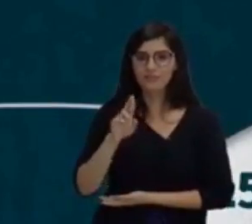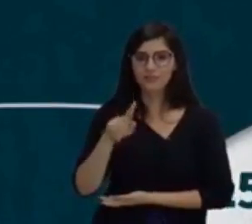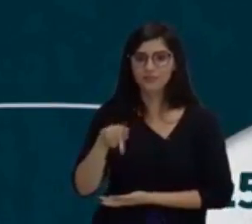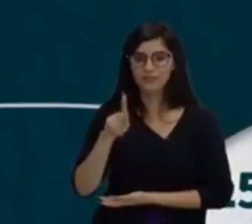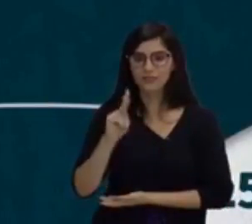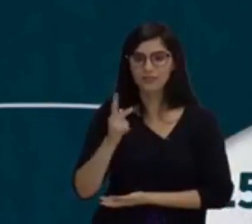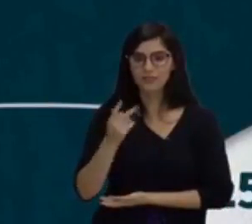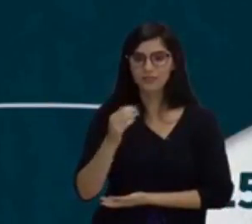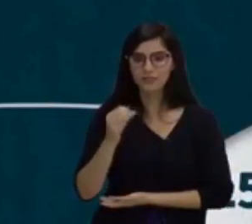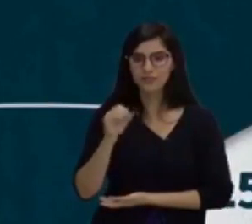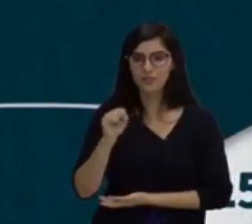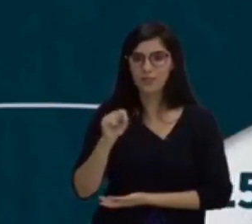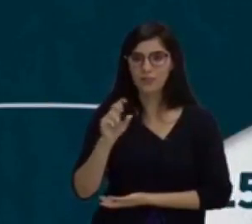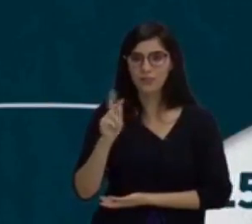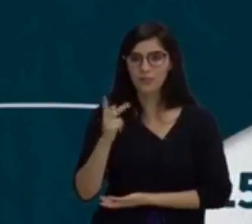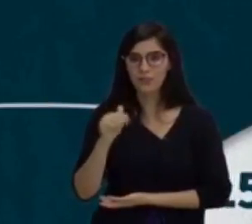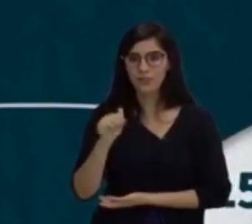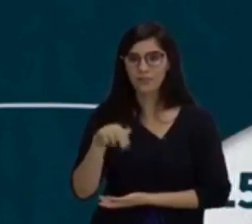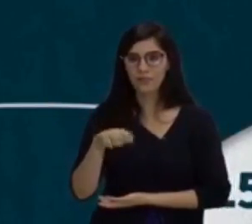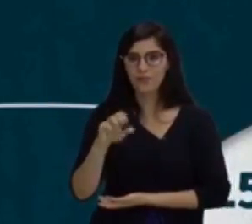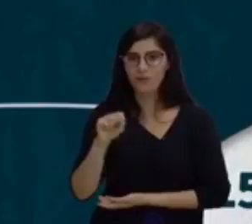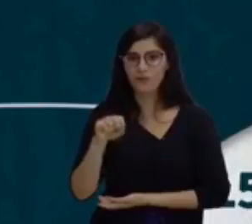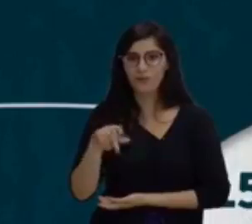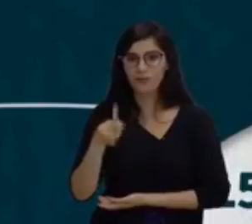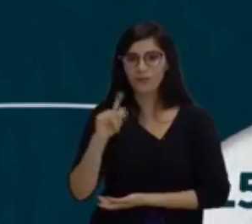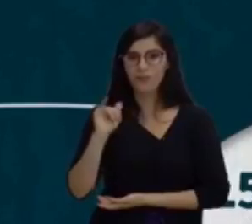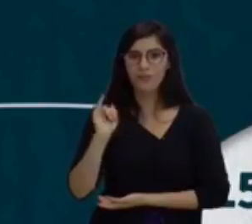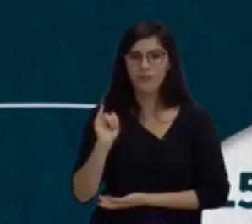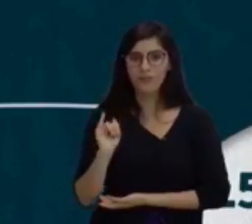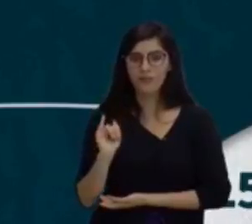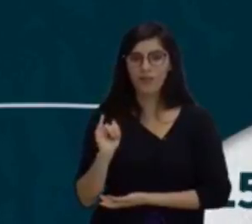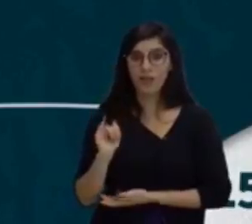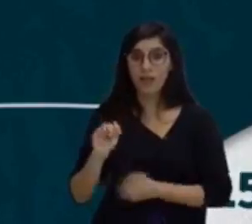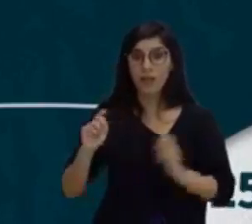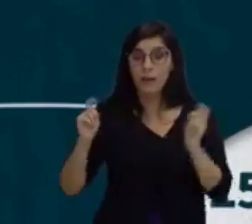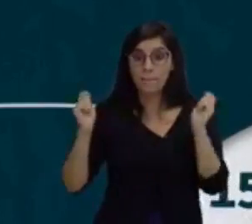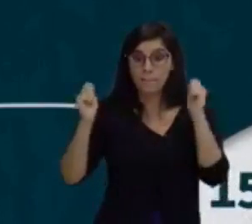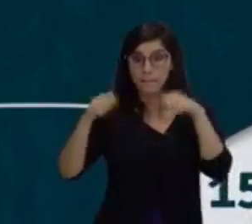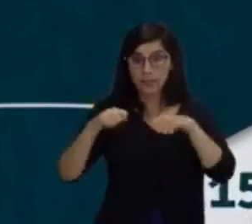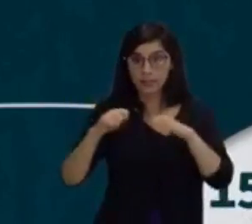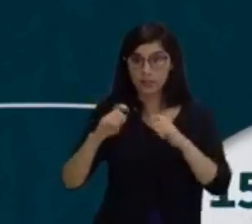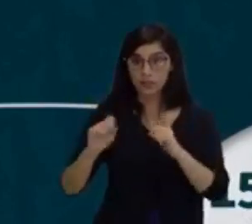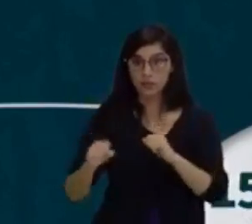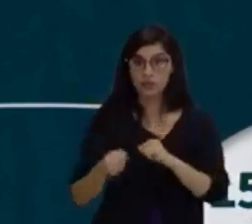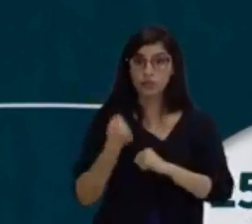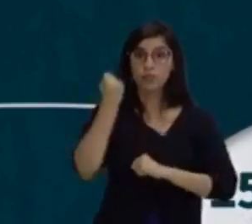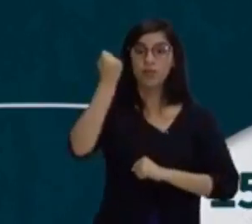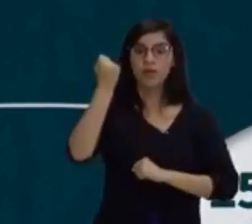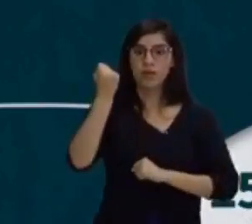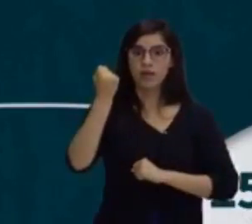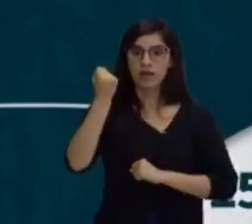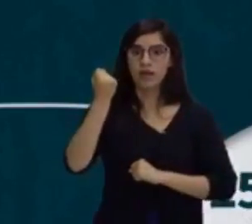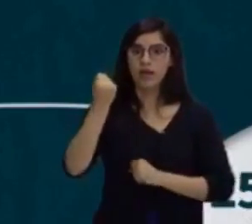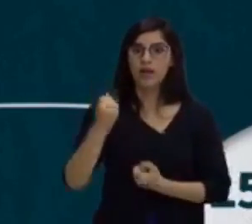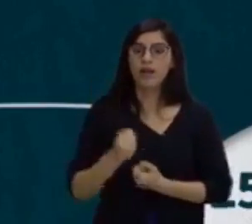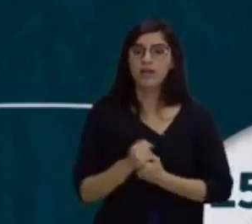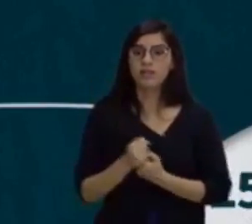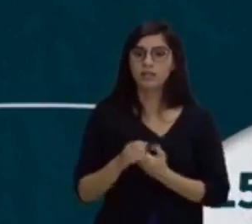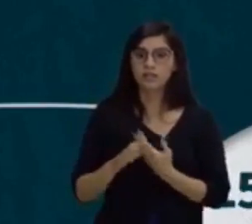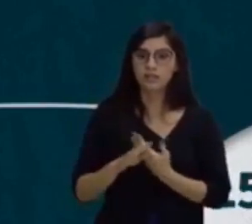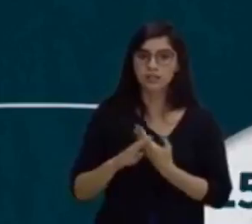Capacidade de superar a resistência externa às curtas dos esforços